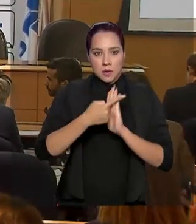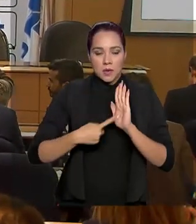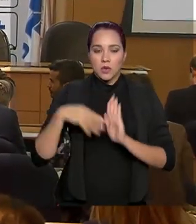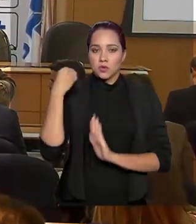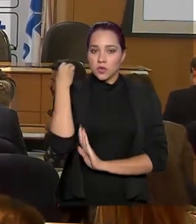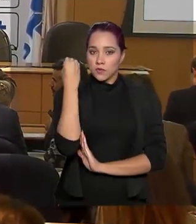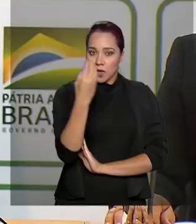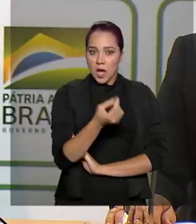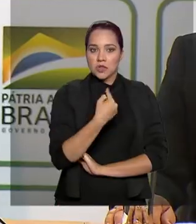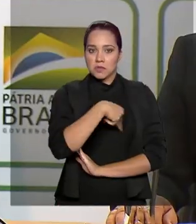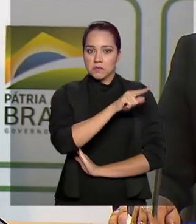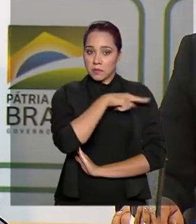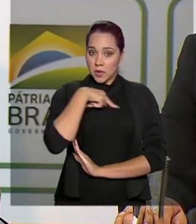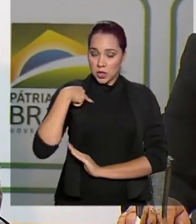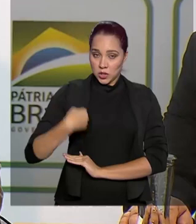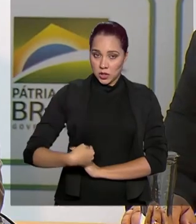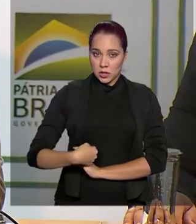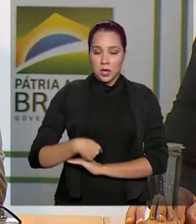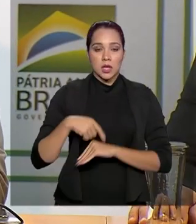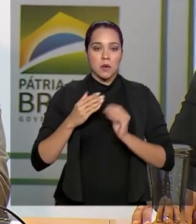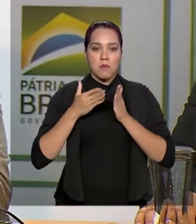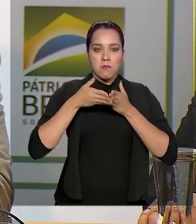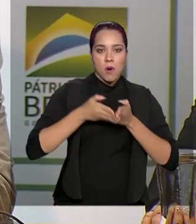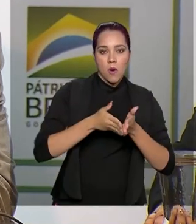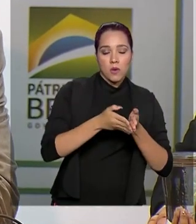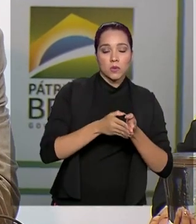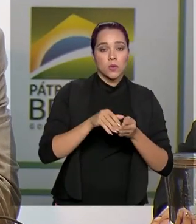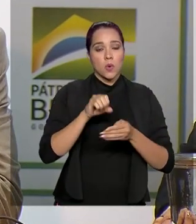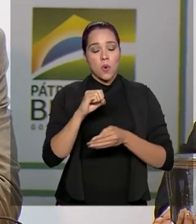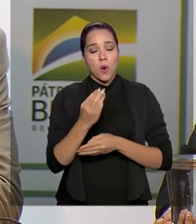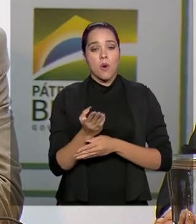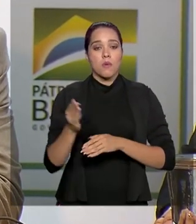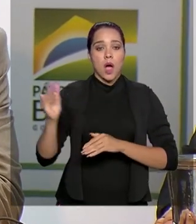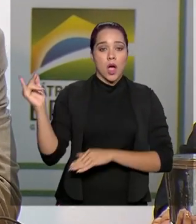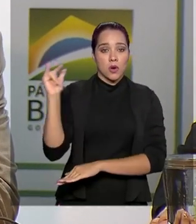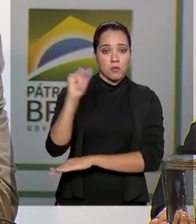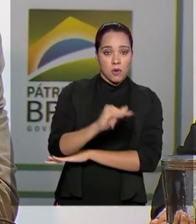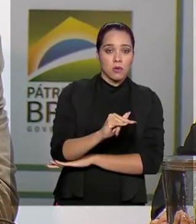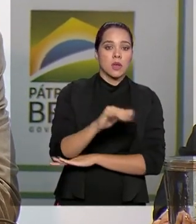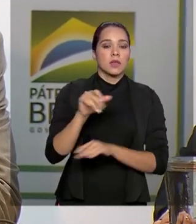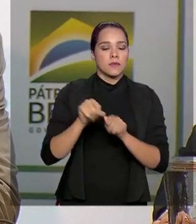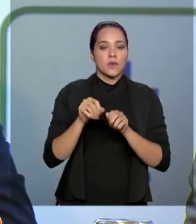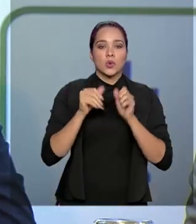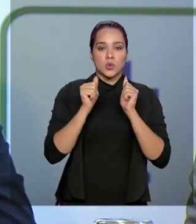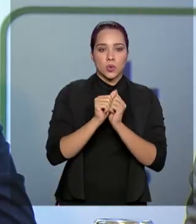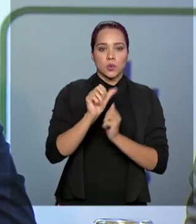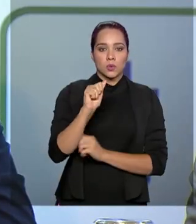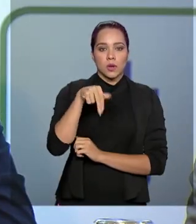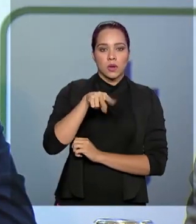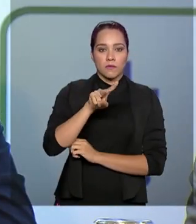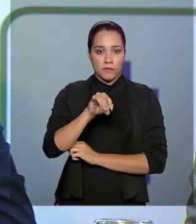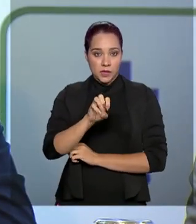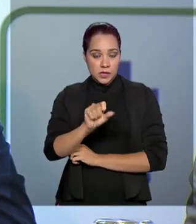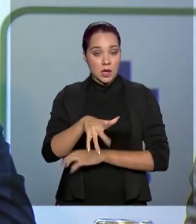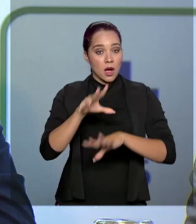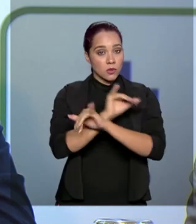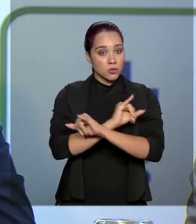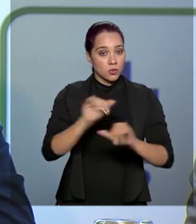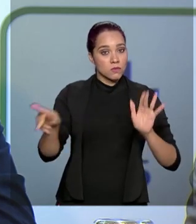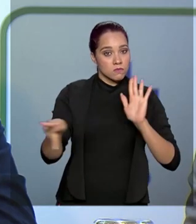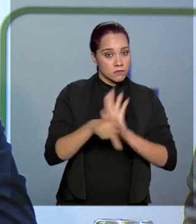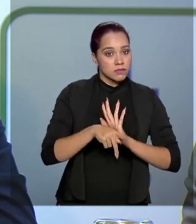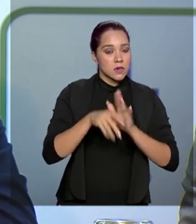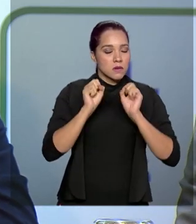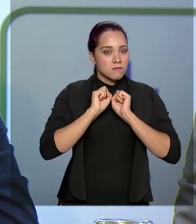viagem à China. Quanto aos portos e aeroportos, serão feitos, junto com a Anvisa, anúncios específicos de